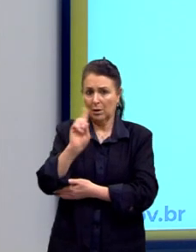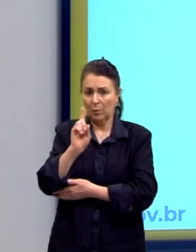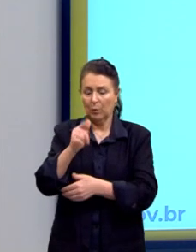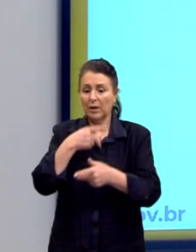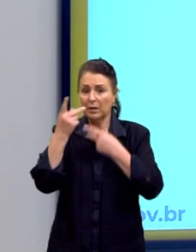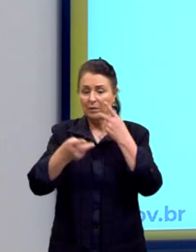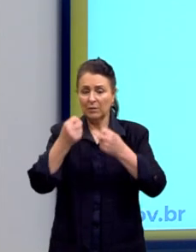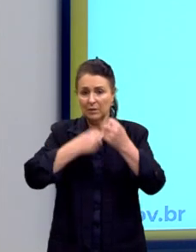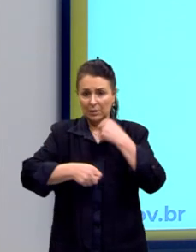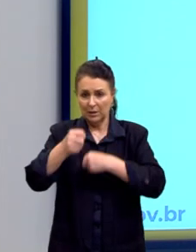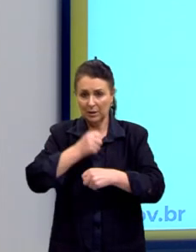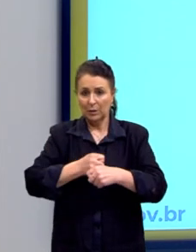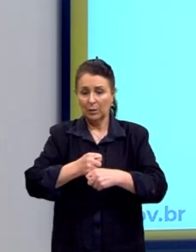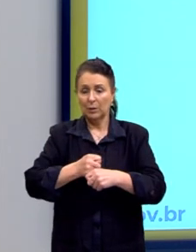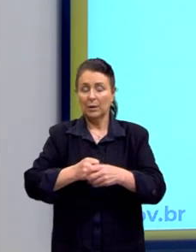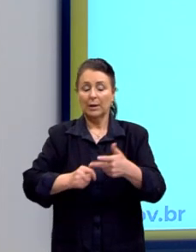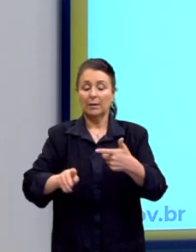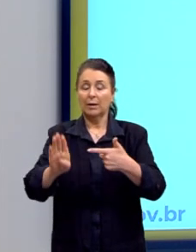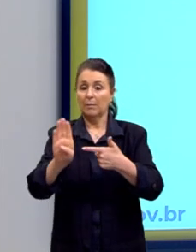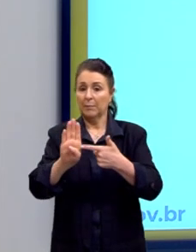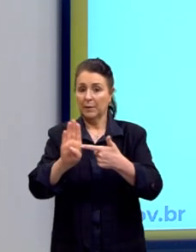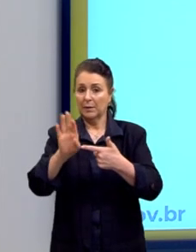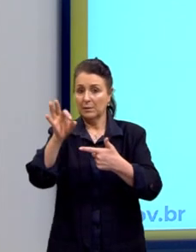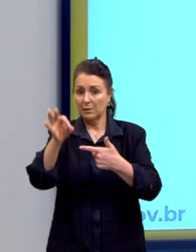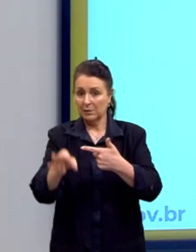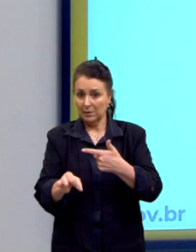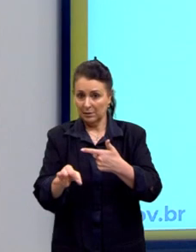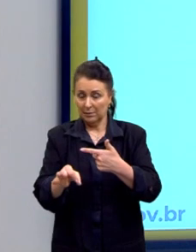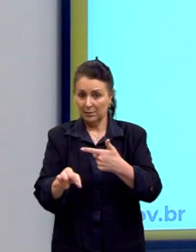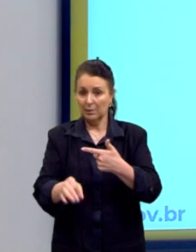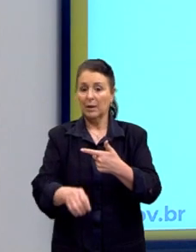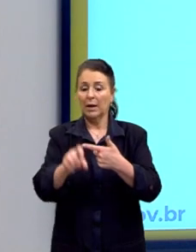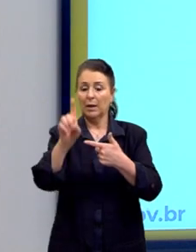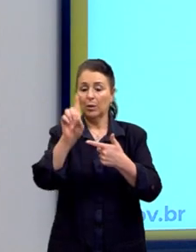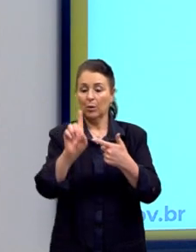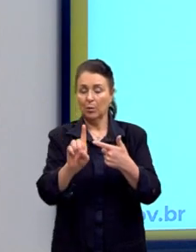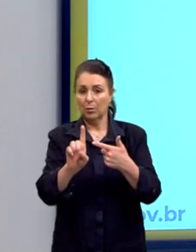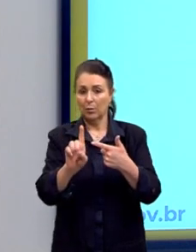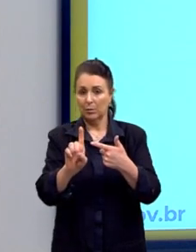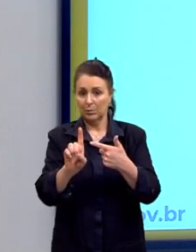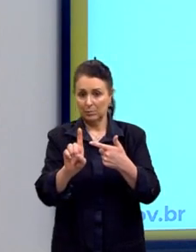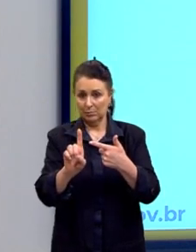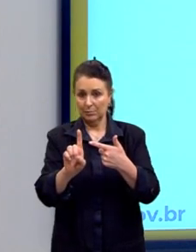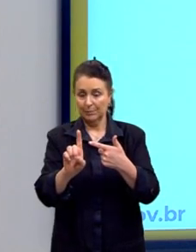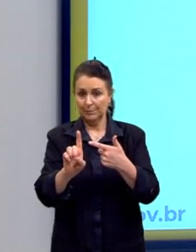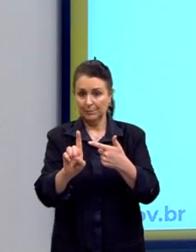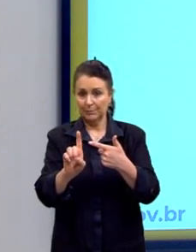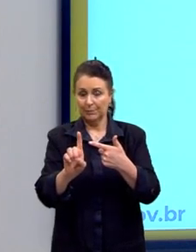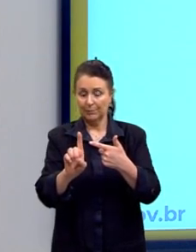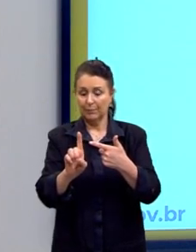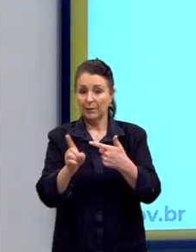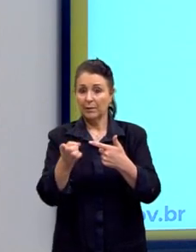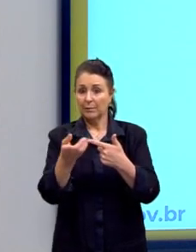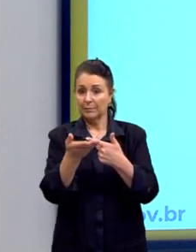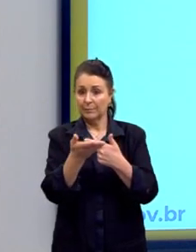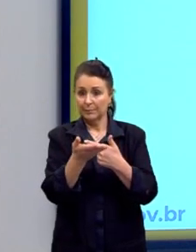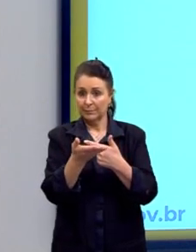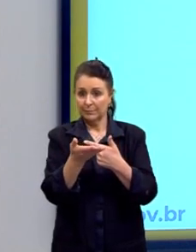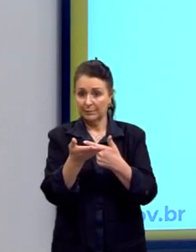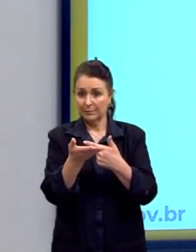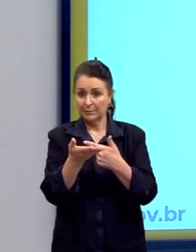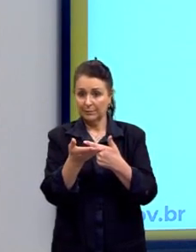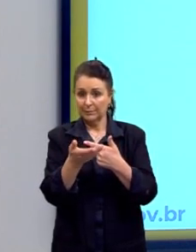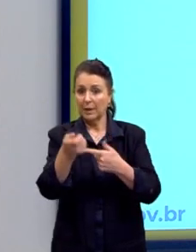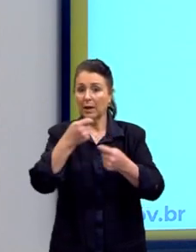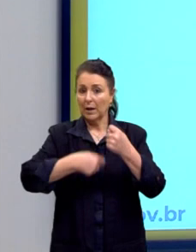Então, a alternativa correta é a letra B, que são as alternativas. Dois é um argumento inválido. Ele afirma que a economia vai